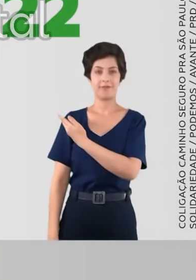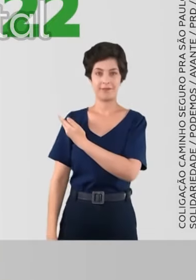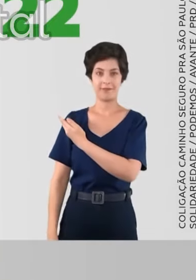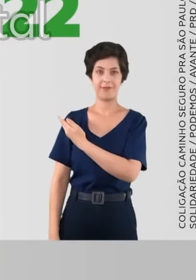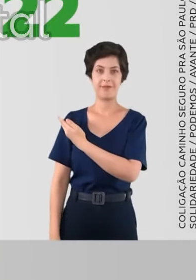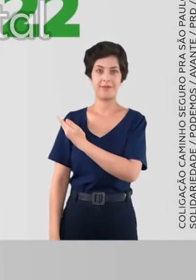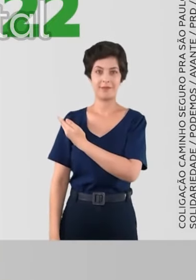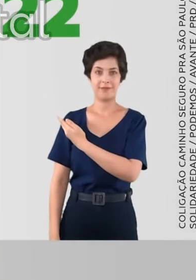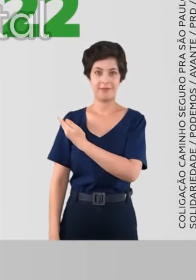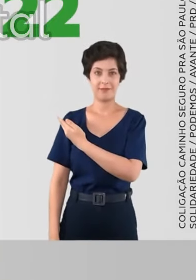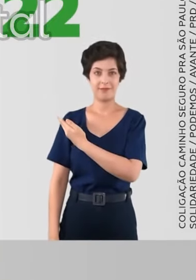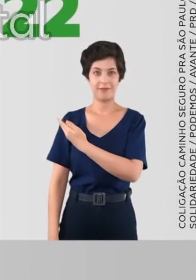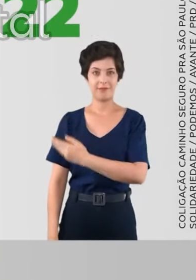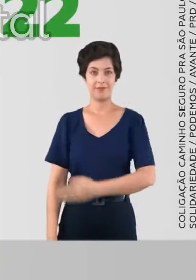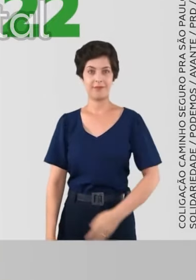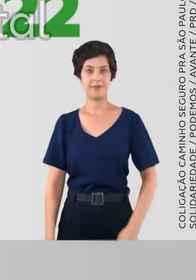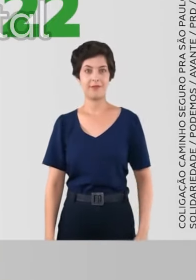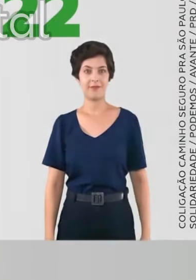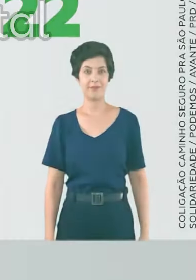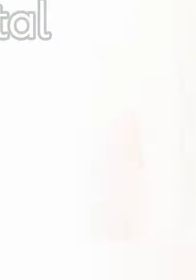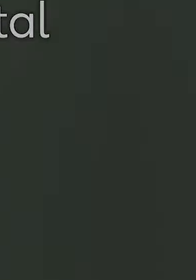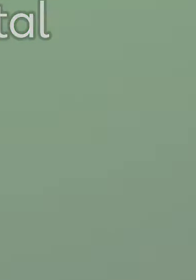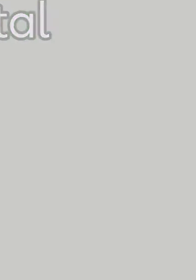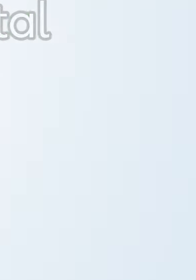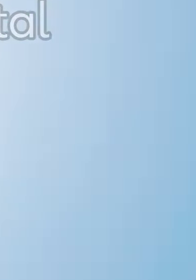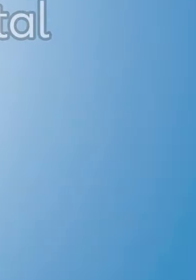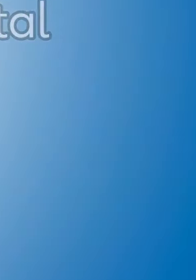vote Soe Martínez, 22-5-22.